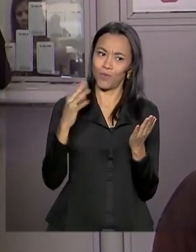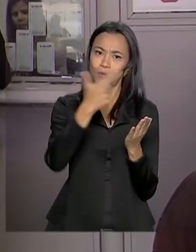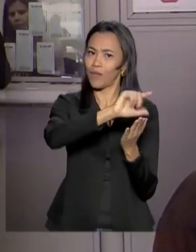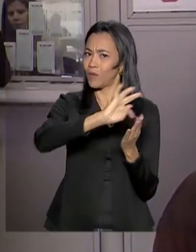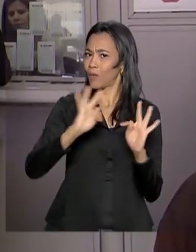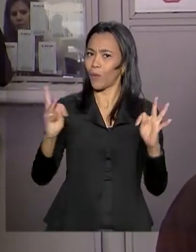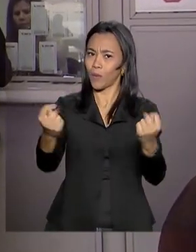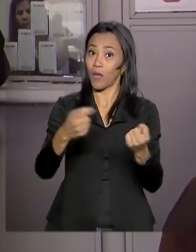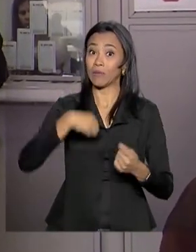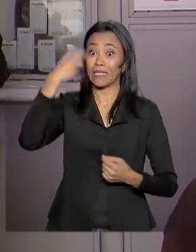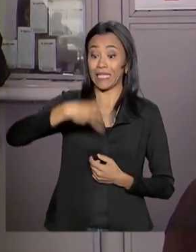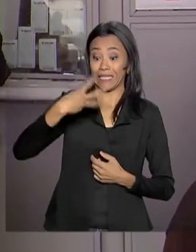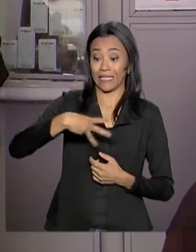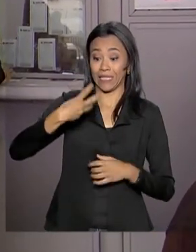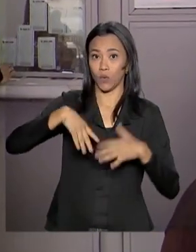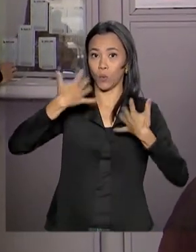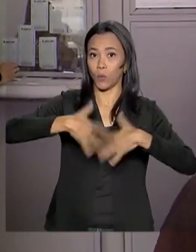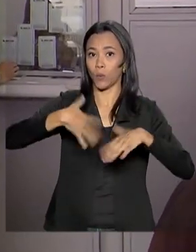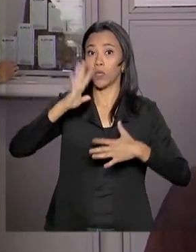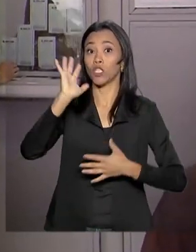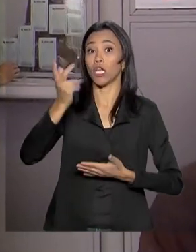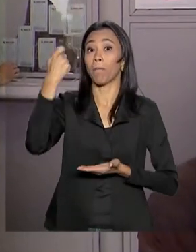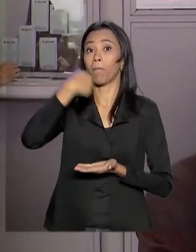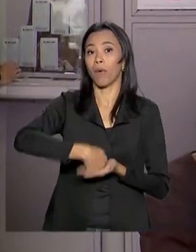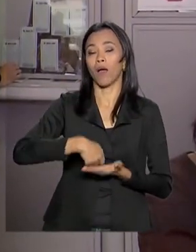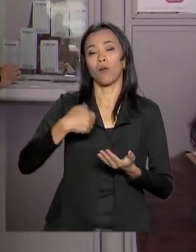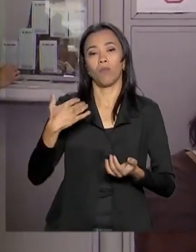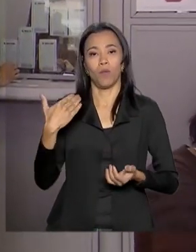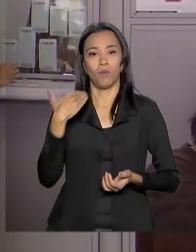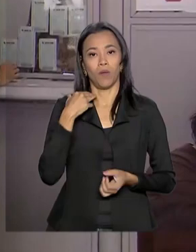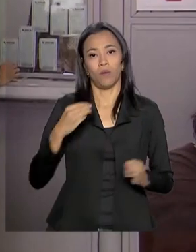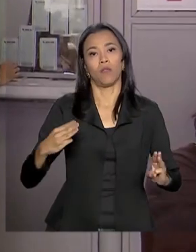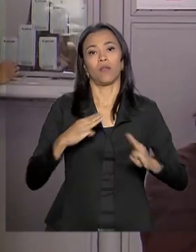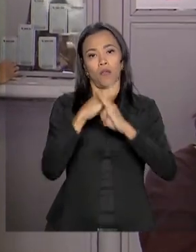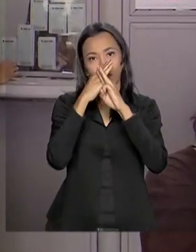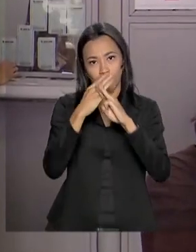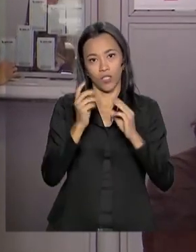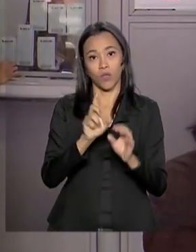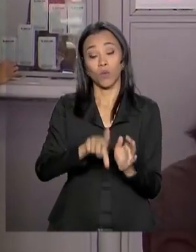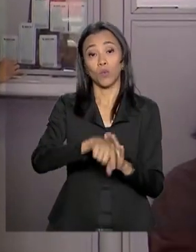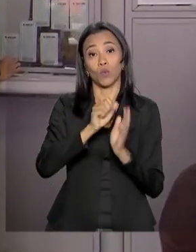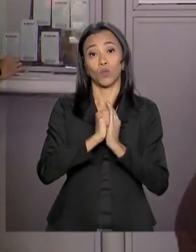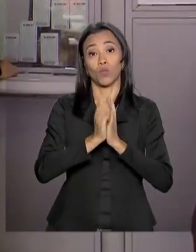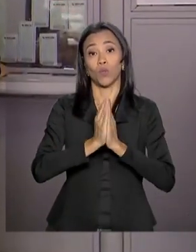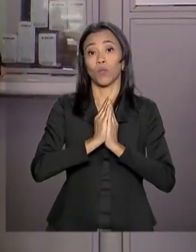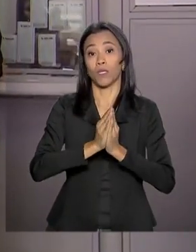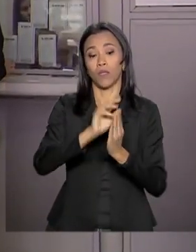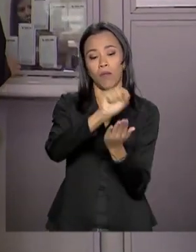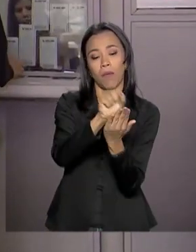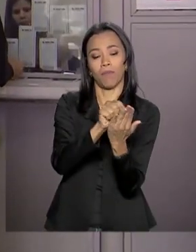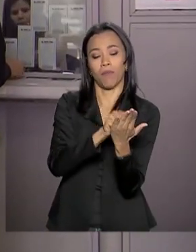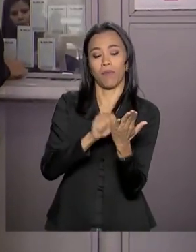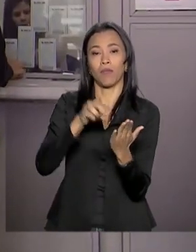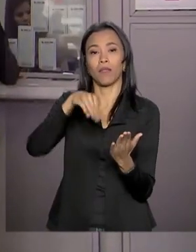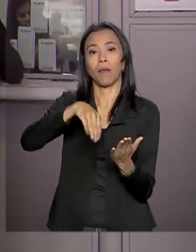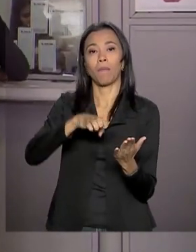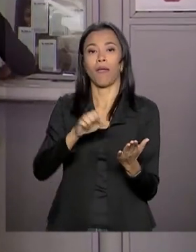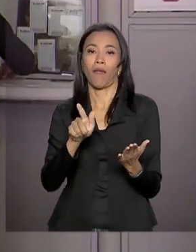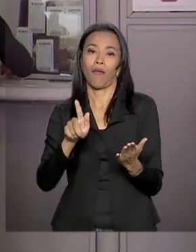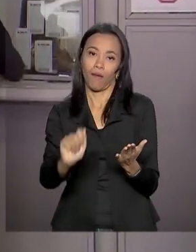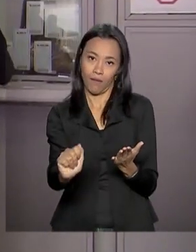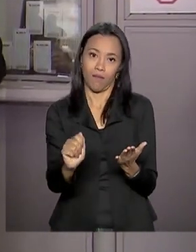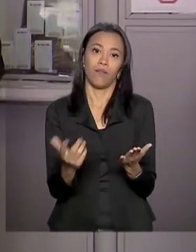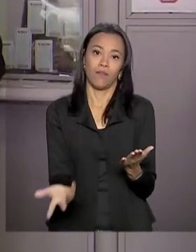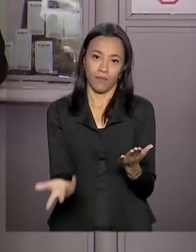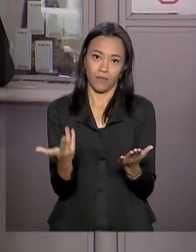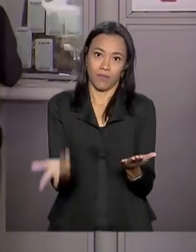que é o terceiro maior já pago pela Caixa Econômica Federal em um sorteio da Mega Sena, excetuando-se aí os